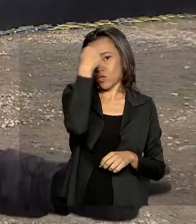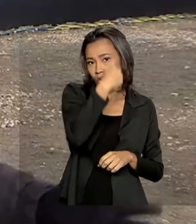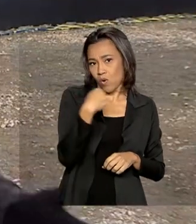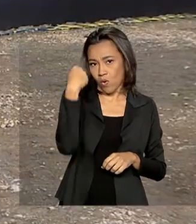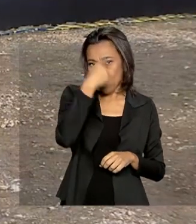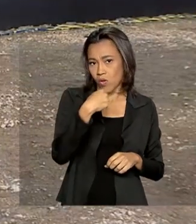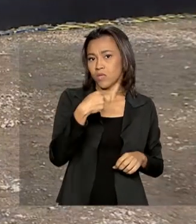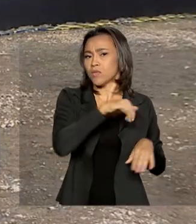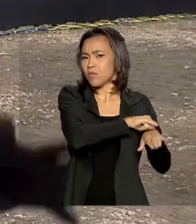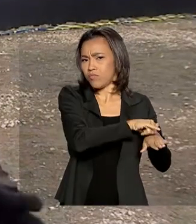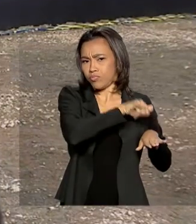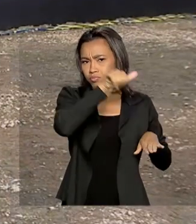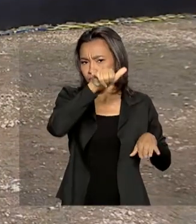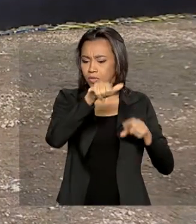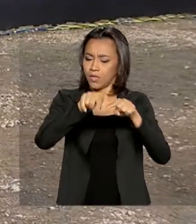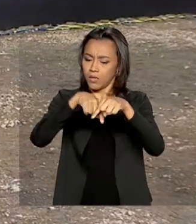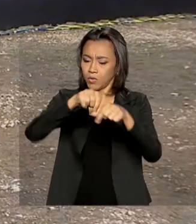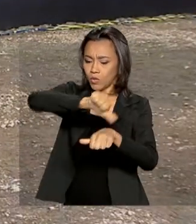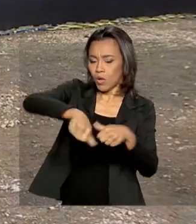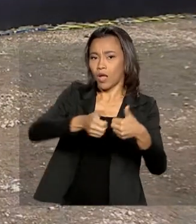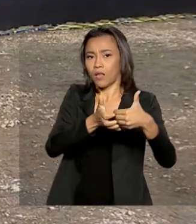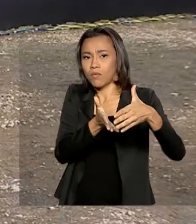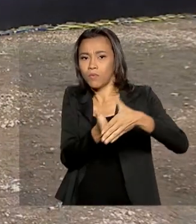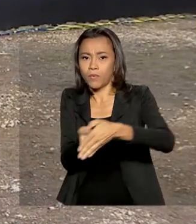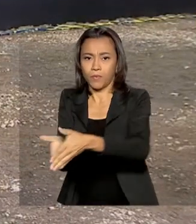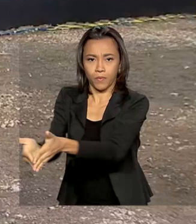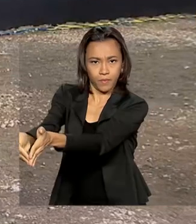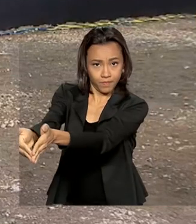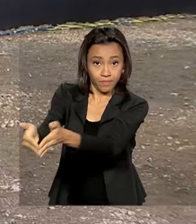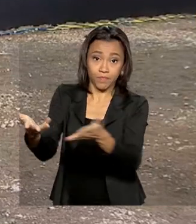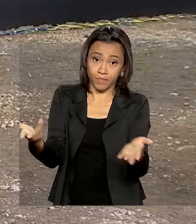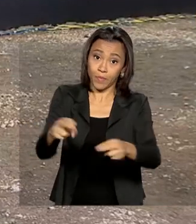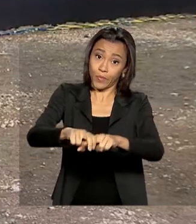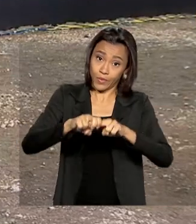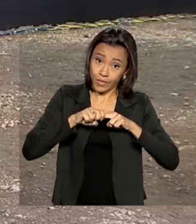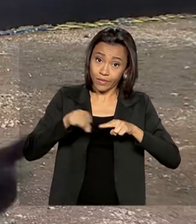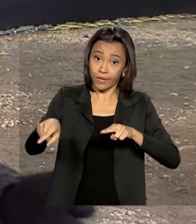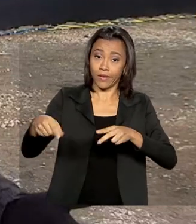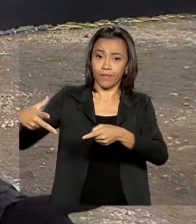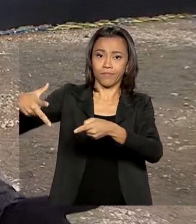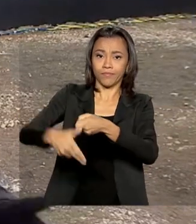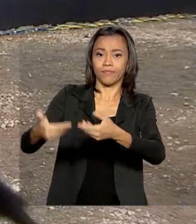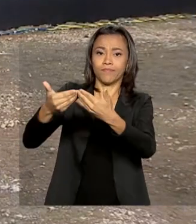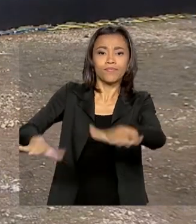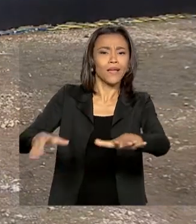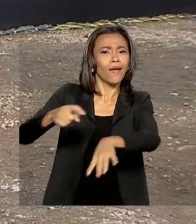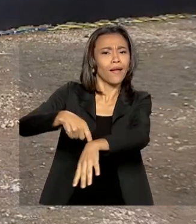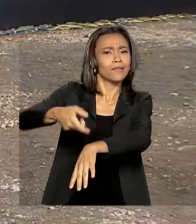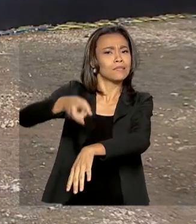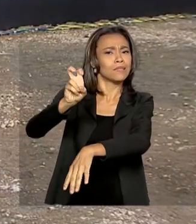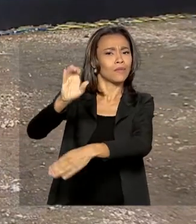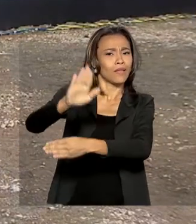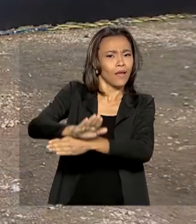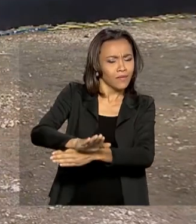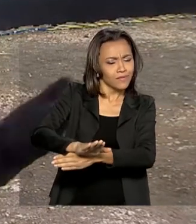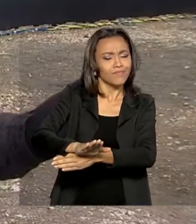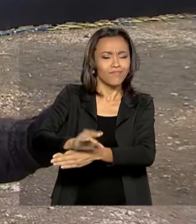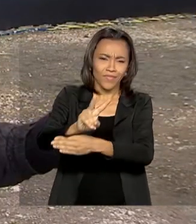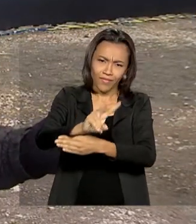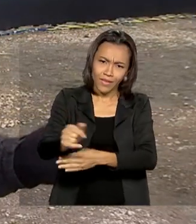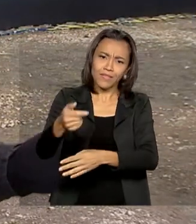contando com o desembarque do avião e o embarque do navio. Por isso, a reinauguração que estava prevista para as cinco horas da tarde deve ficar para